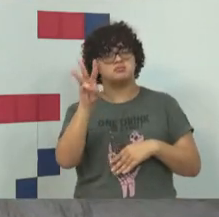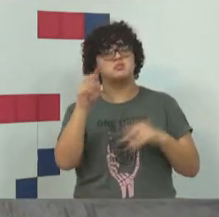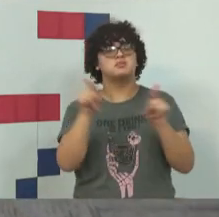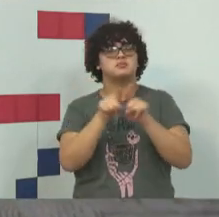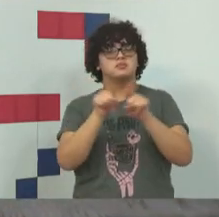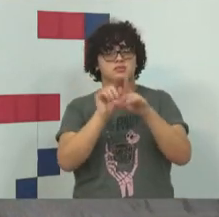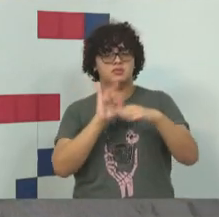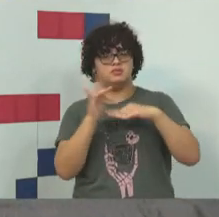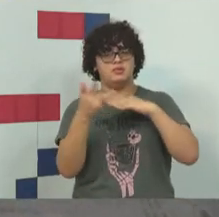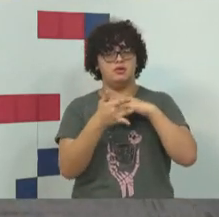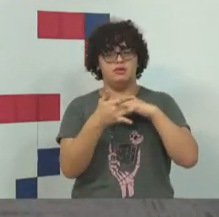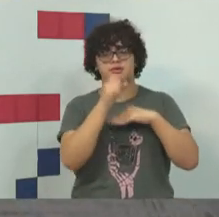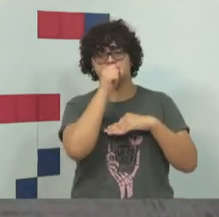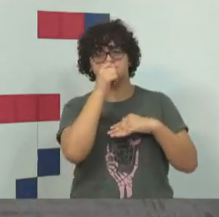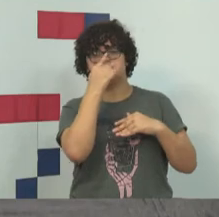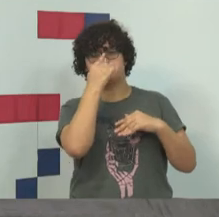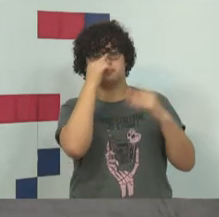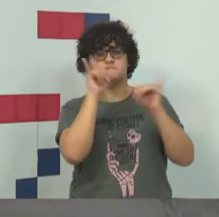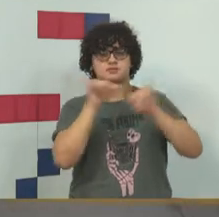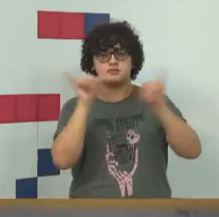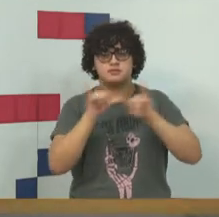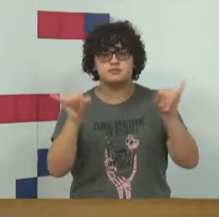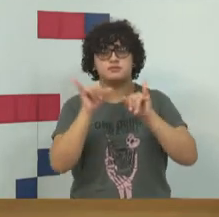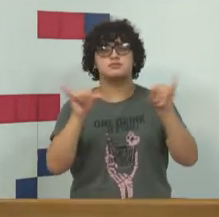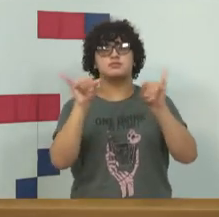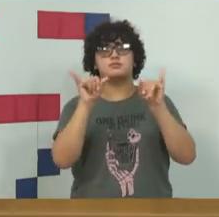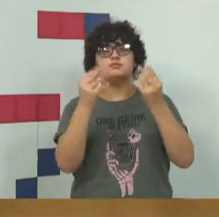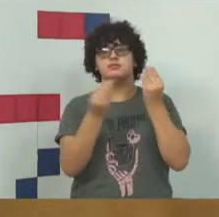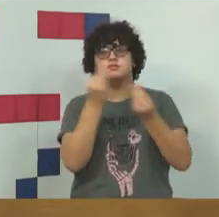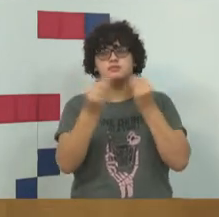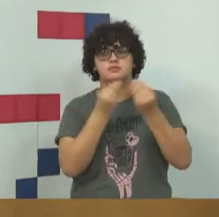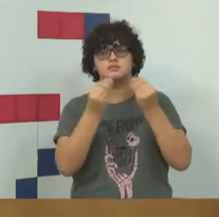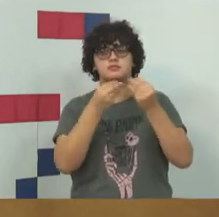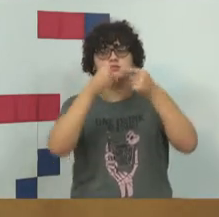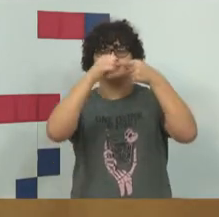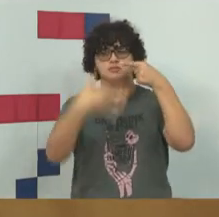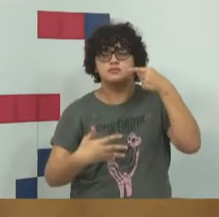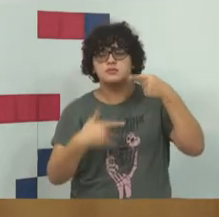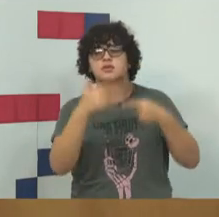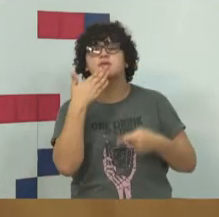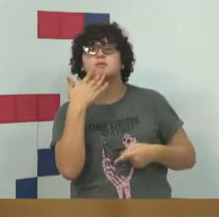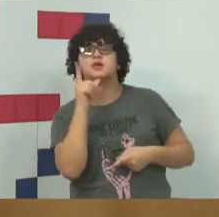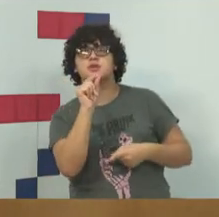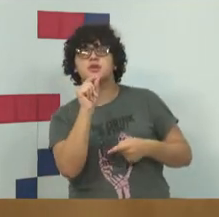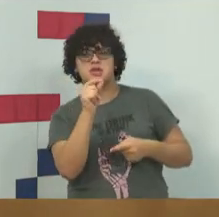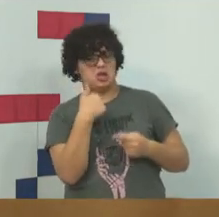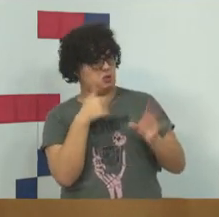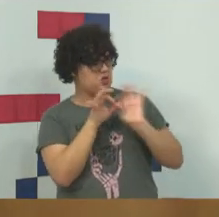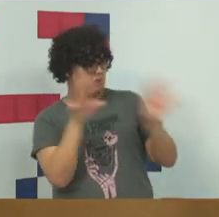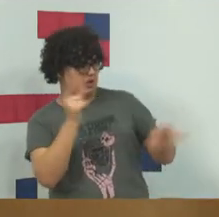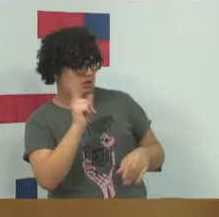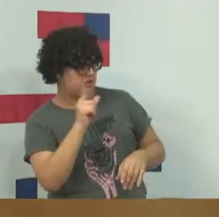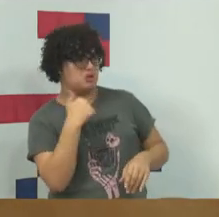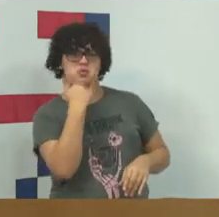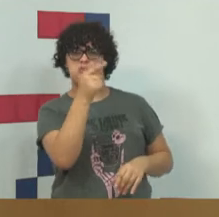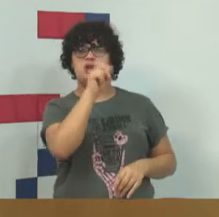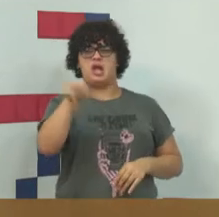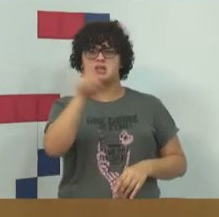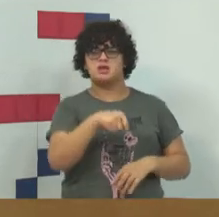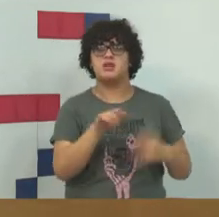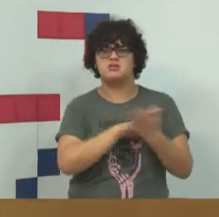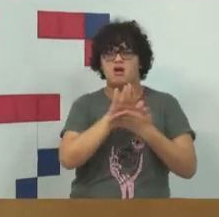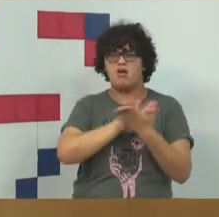rede, em fornecer informações sobre conteúdos que são postados sem autorização, eles não conseguem cancelar uma